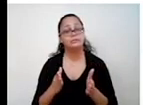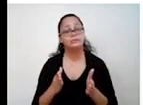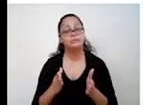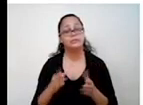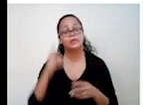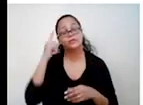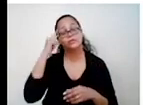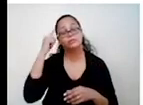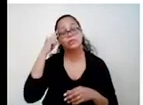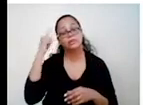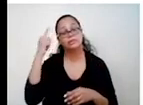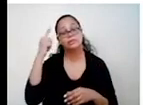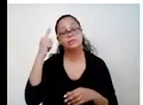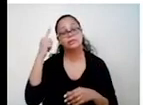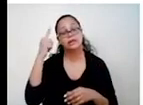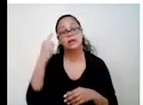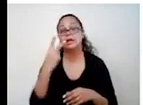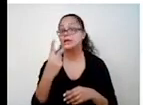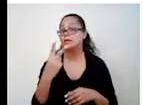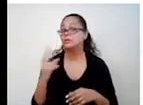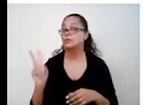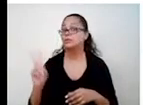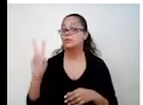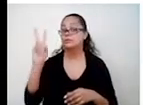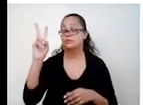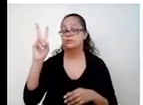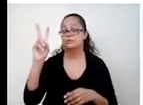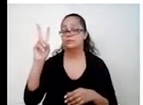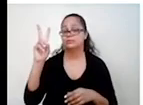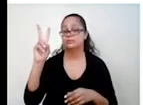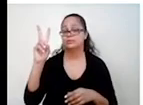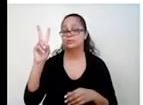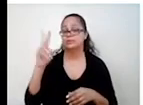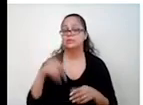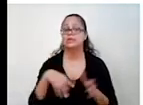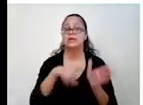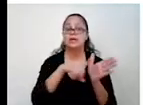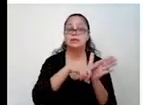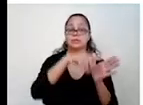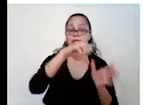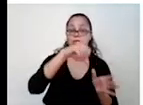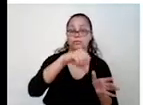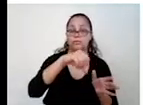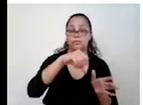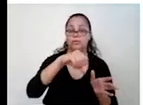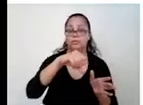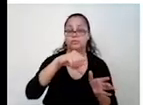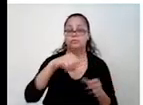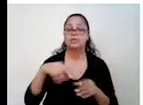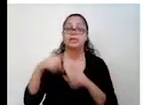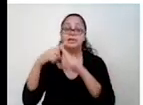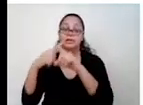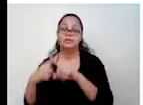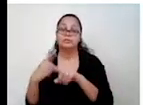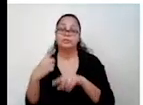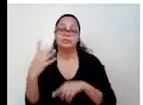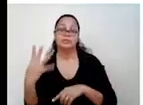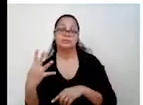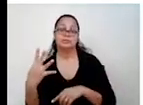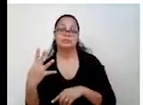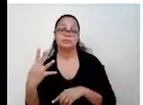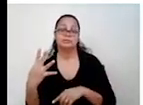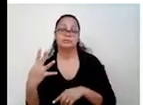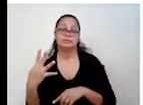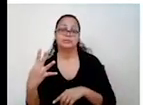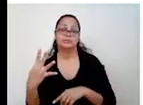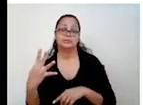Vamos pensar em dois números. Que um mais o outro dá menos 9. E um vezes o outro dá 14. Agora, como tem sinal negativo aqui,